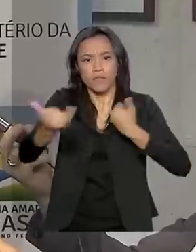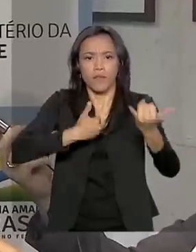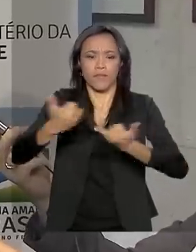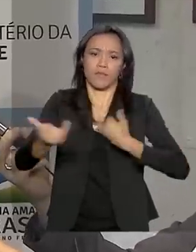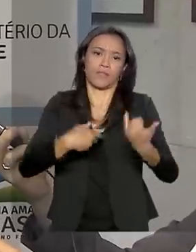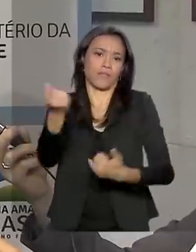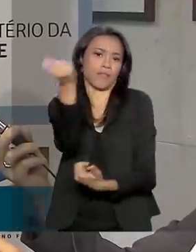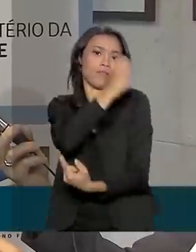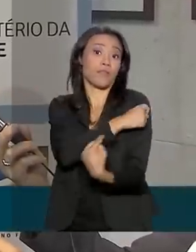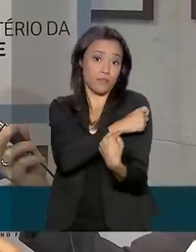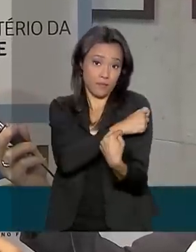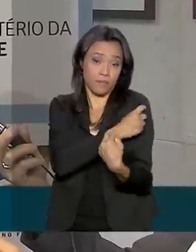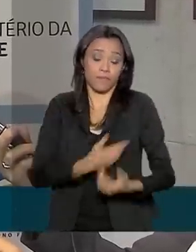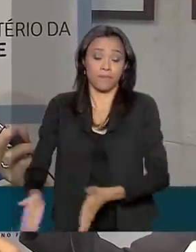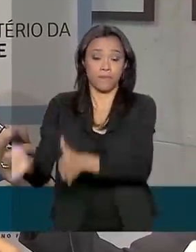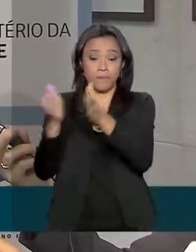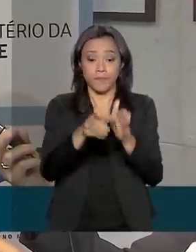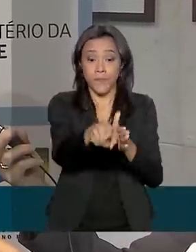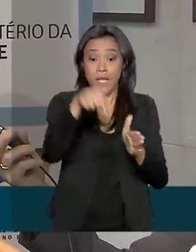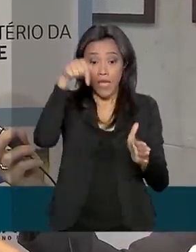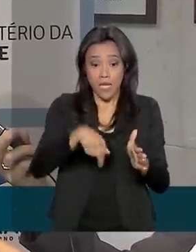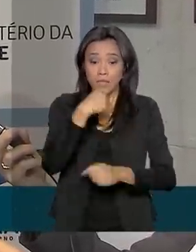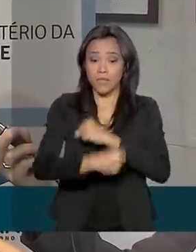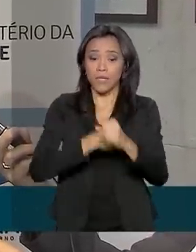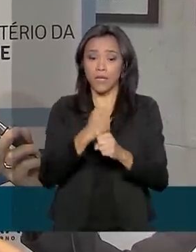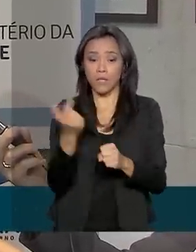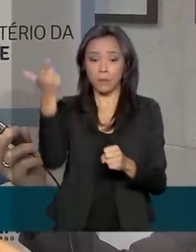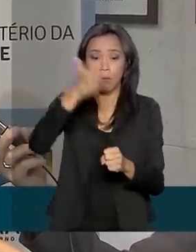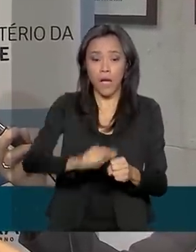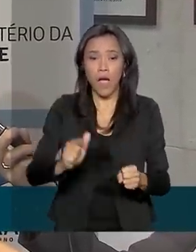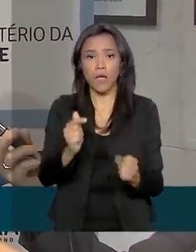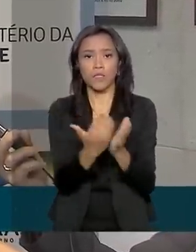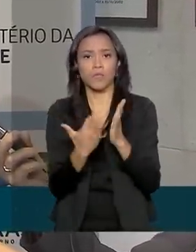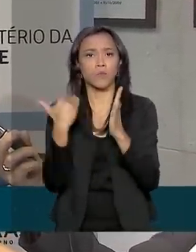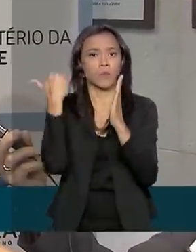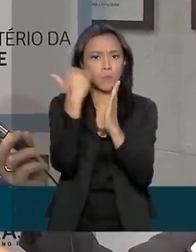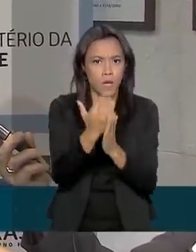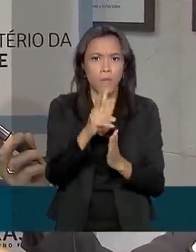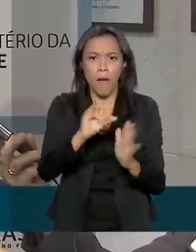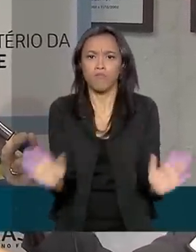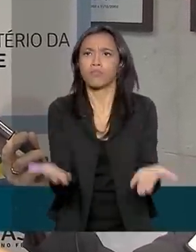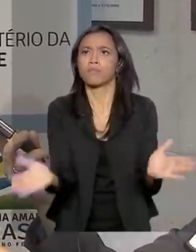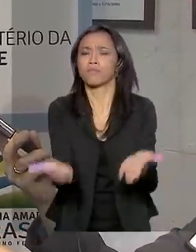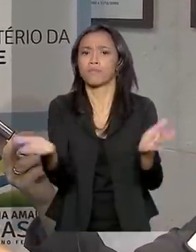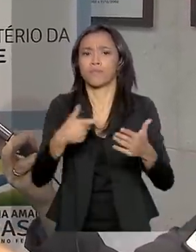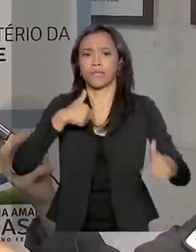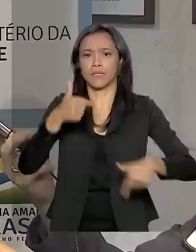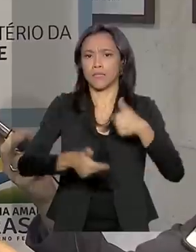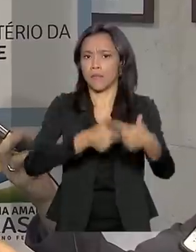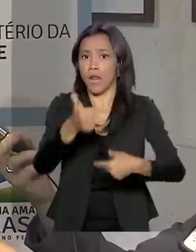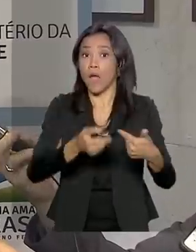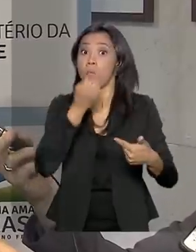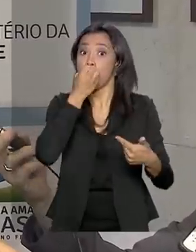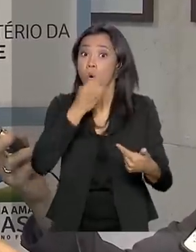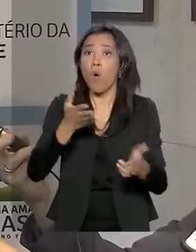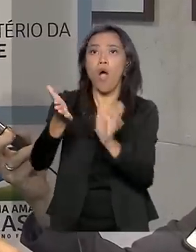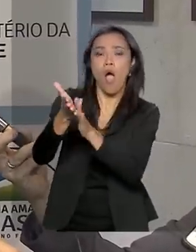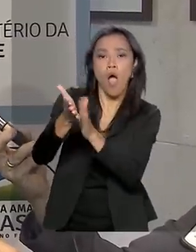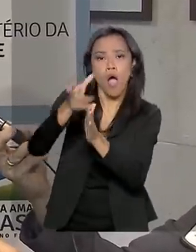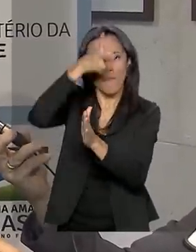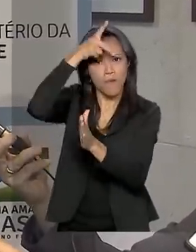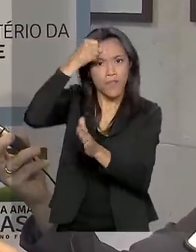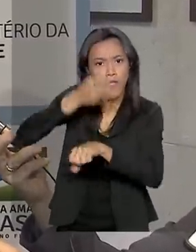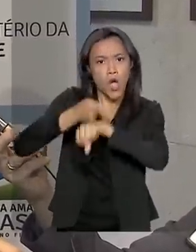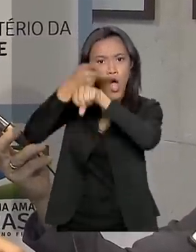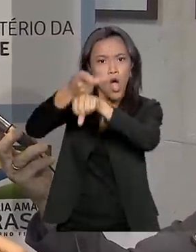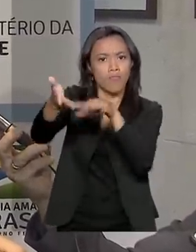ano nós vamos colocar a mais, para que eles possam fazer mais e para que a gente possa premiar o bom prefeito, a boa cidade,